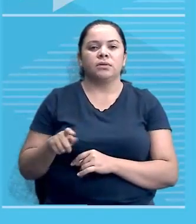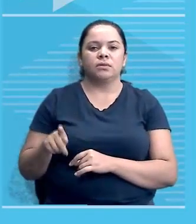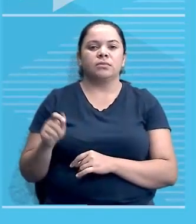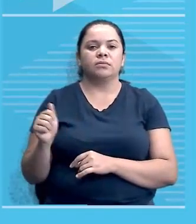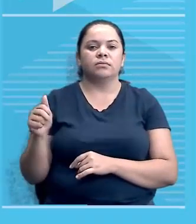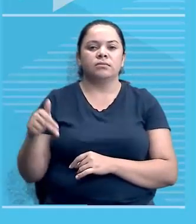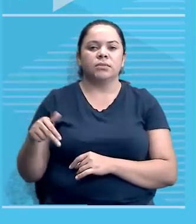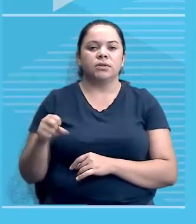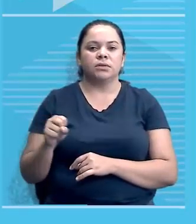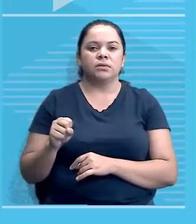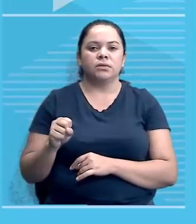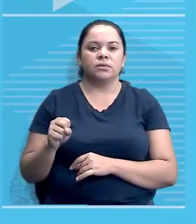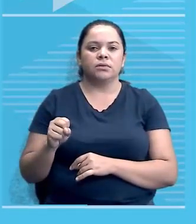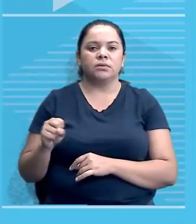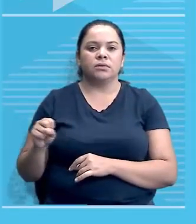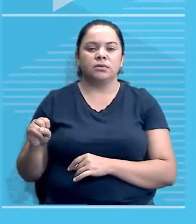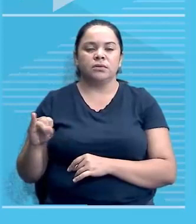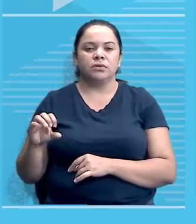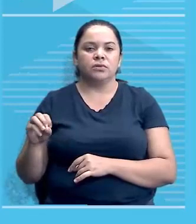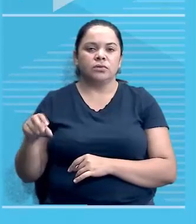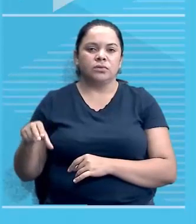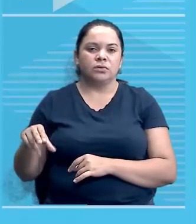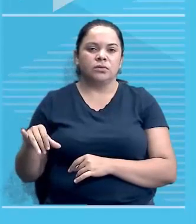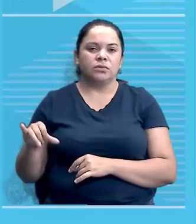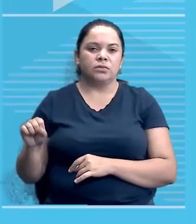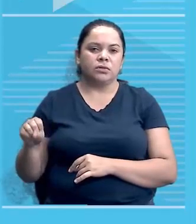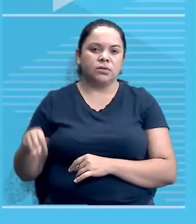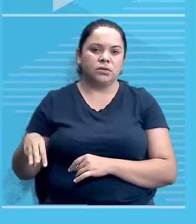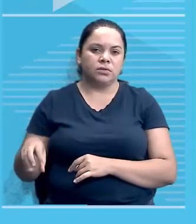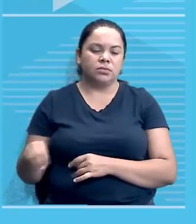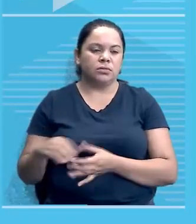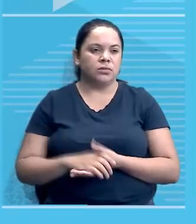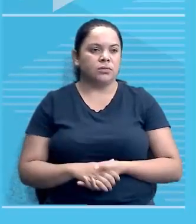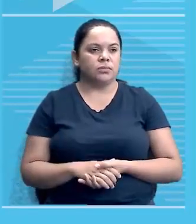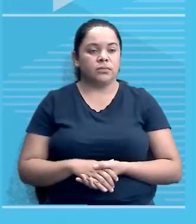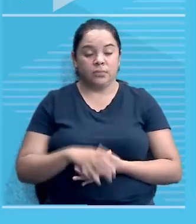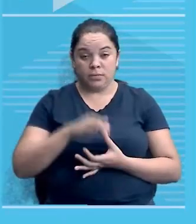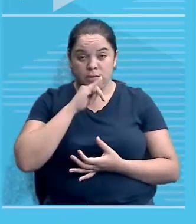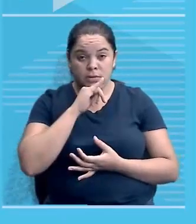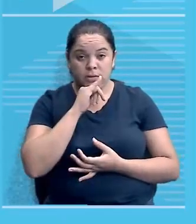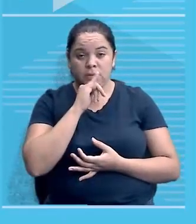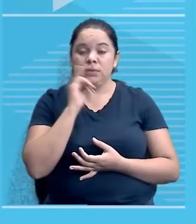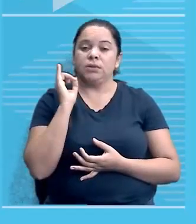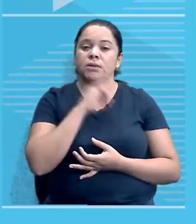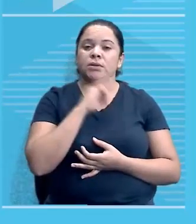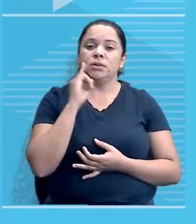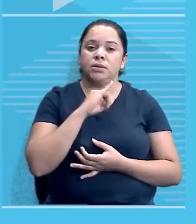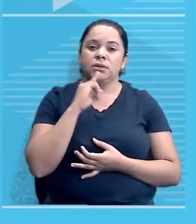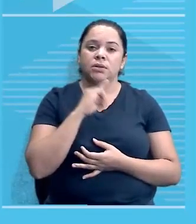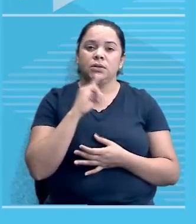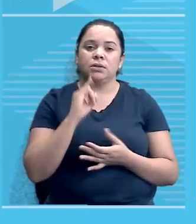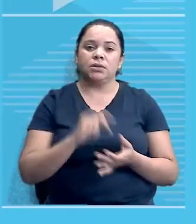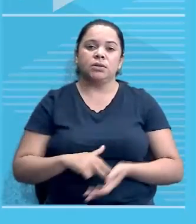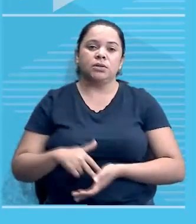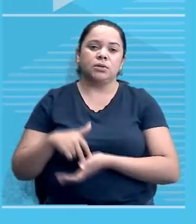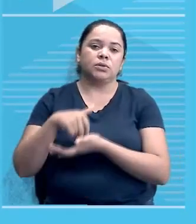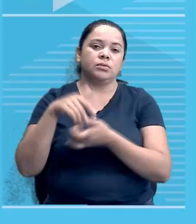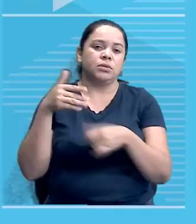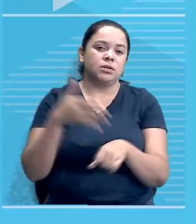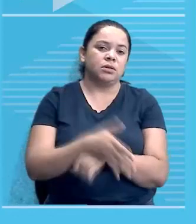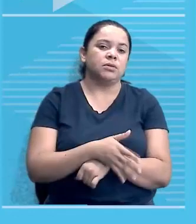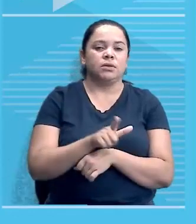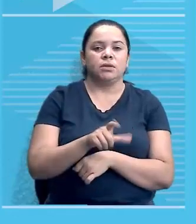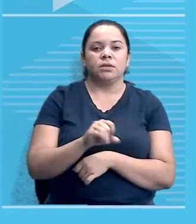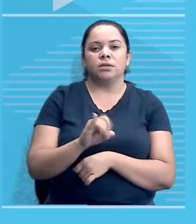Itália vai dominar a Líbia, na África, né? Um outro povo, uma outra parte do globo, né? Mas isso acontecia. Por quê?